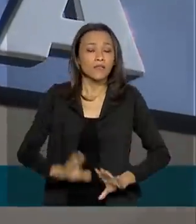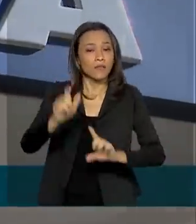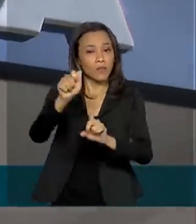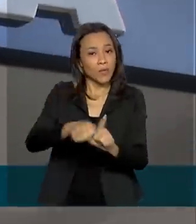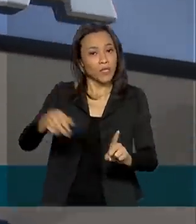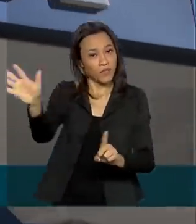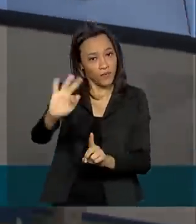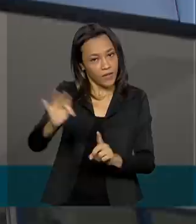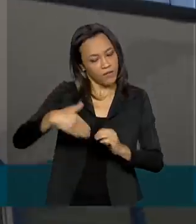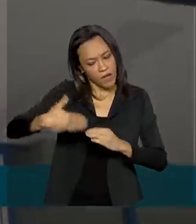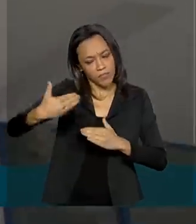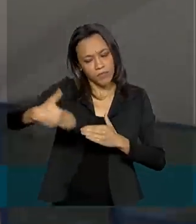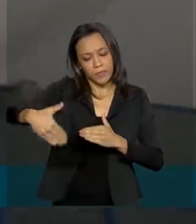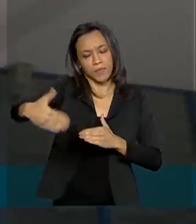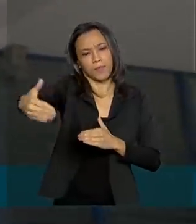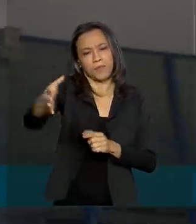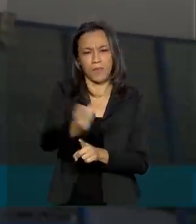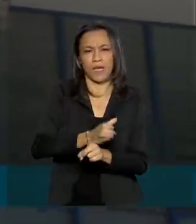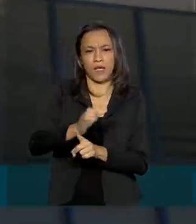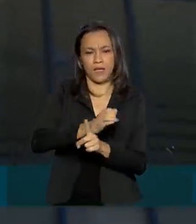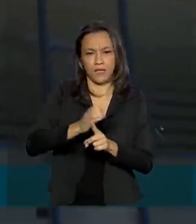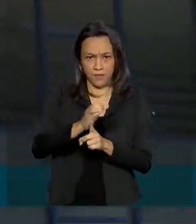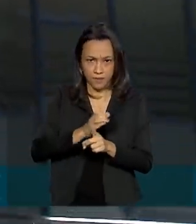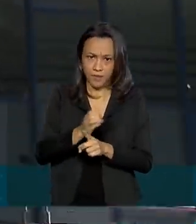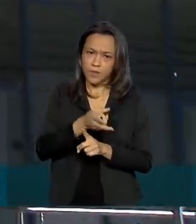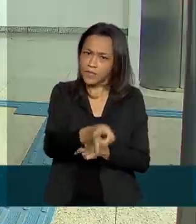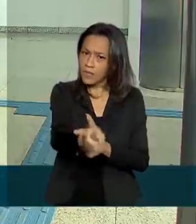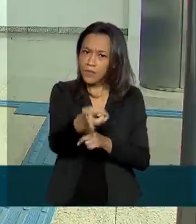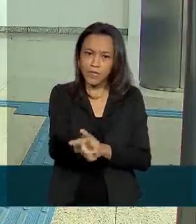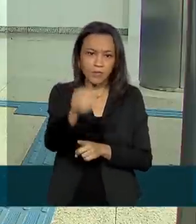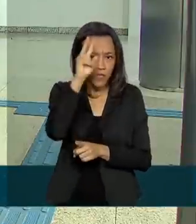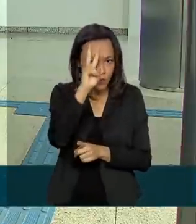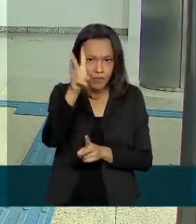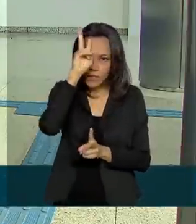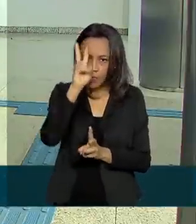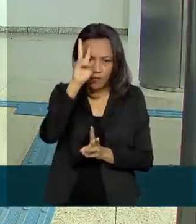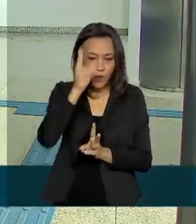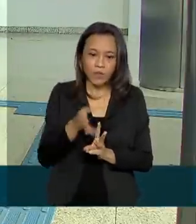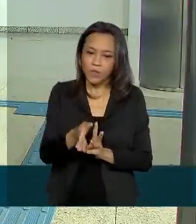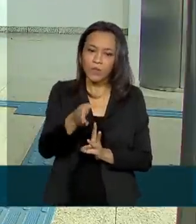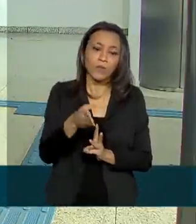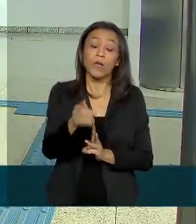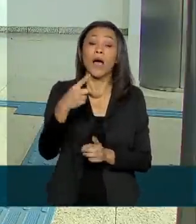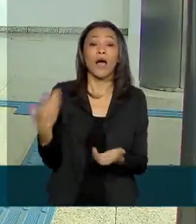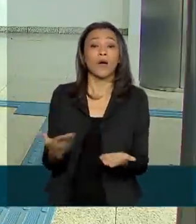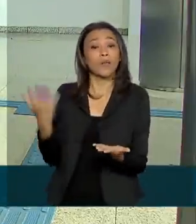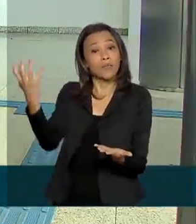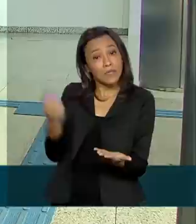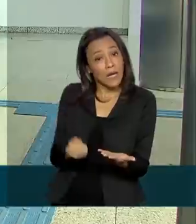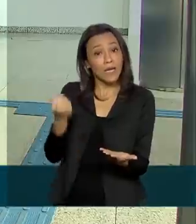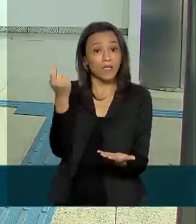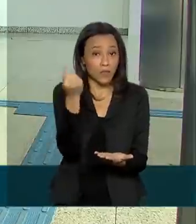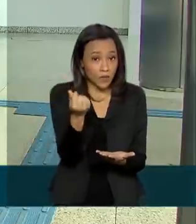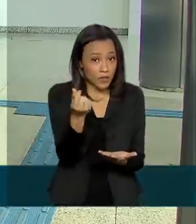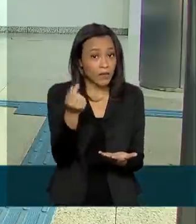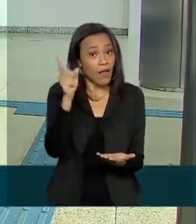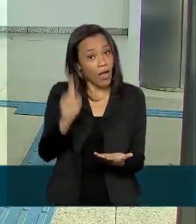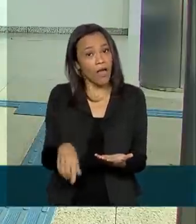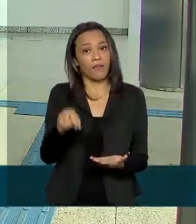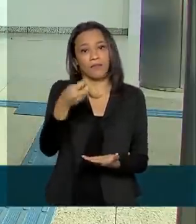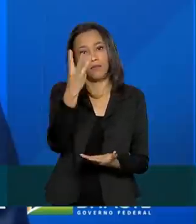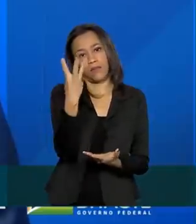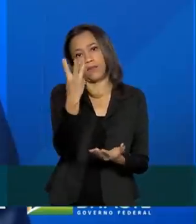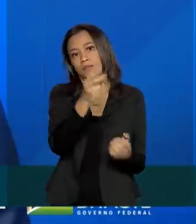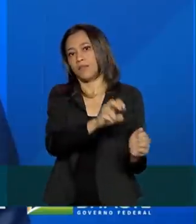calendário continua com o crédito em conta sempre às segundas-feiras. Já a liberação para o saque será aproximadamente três semanas